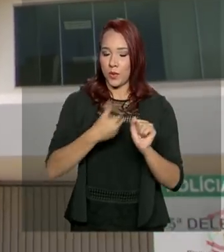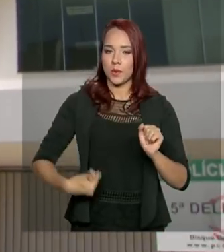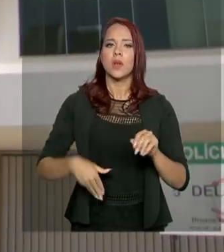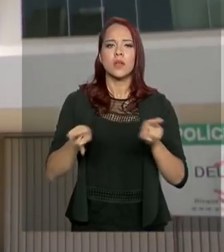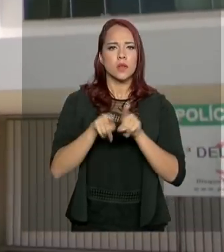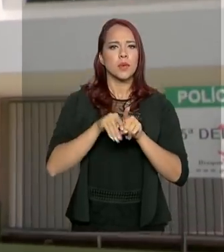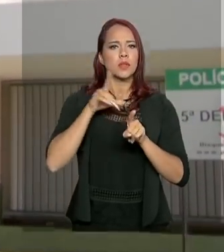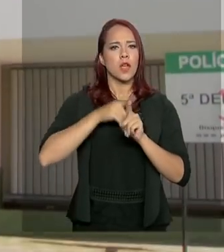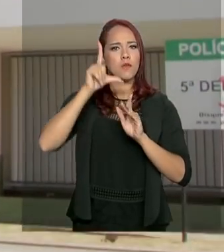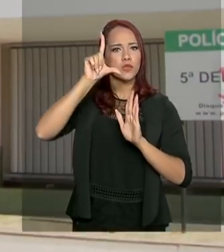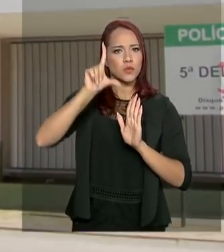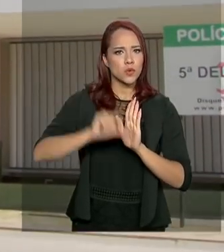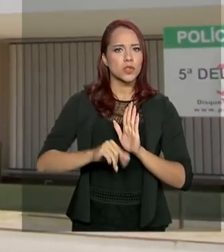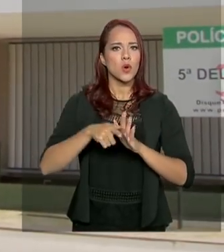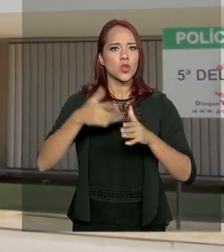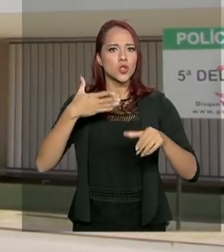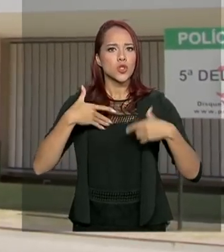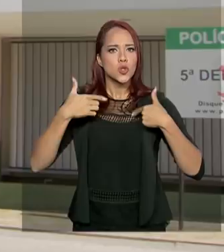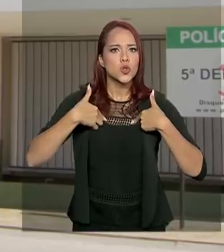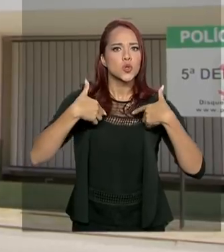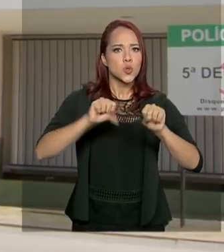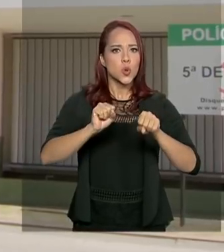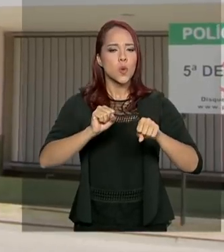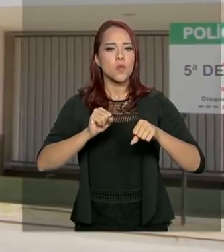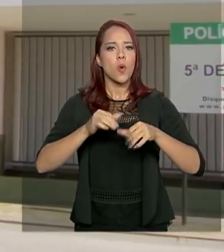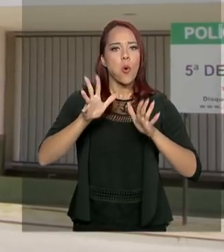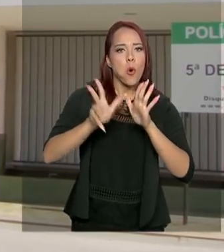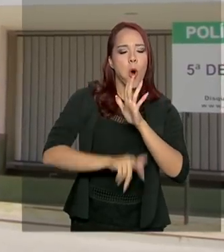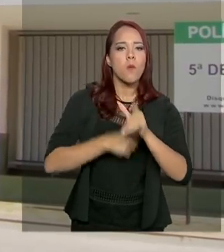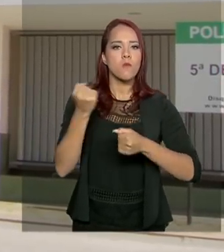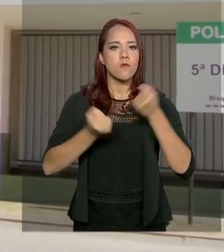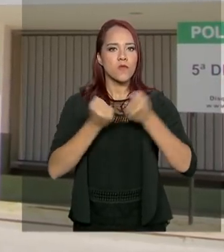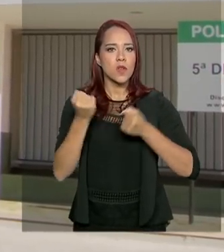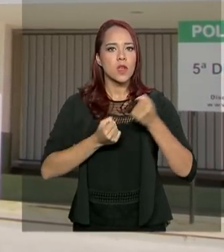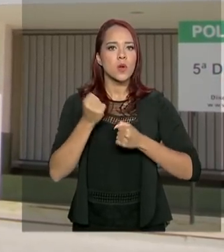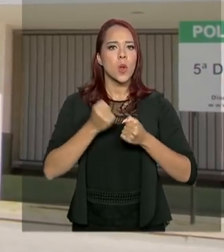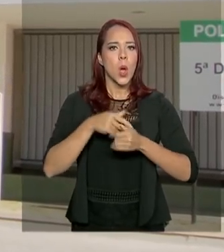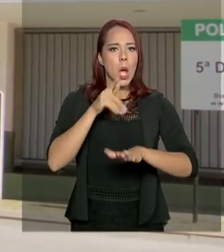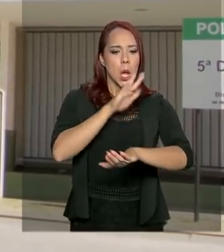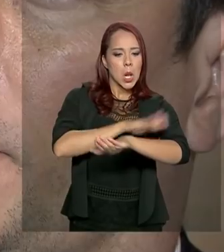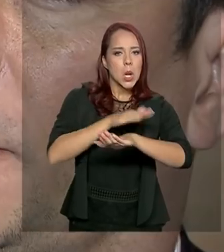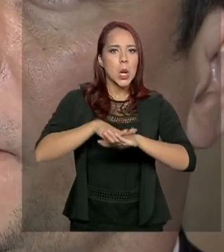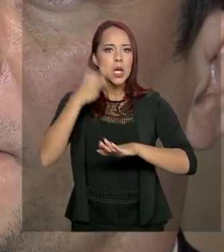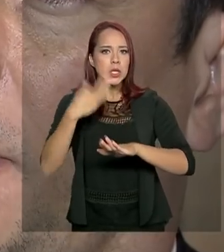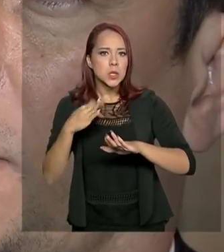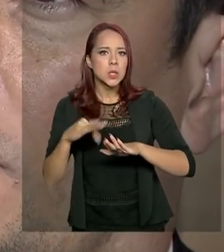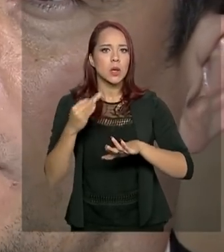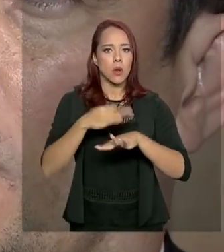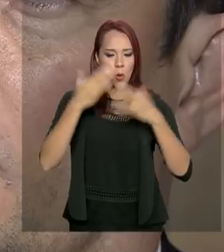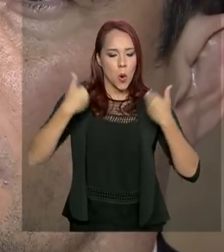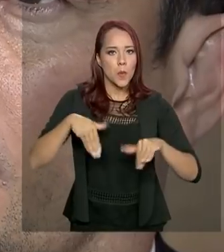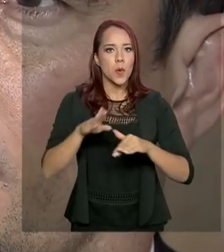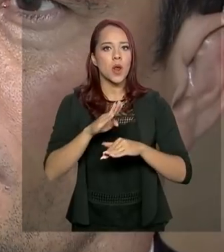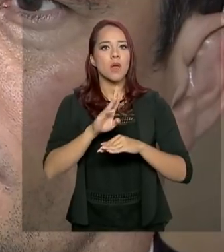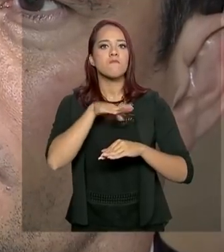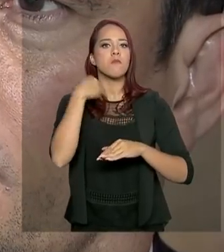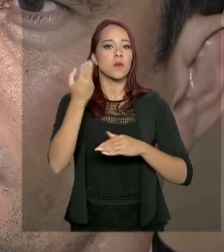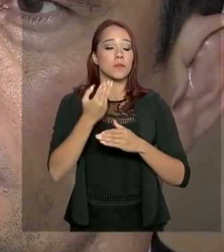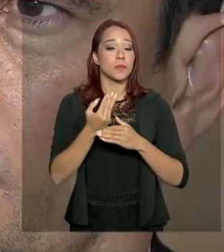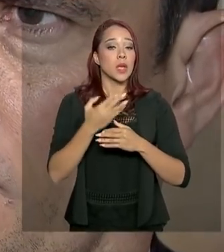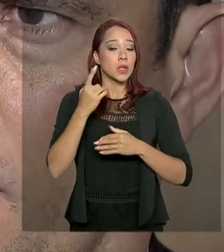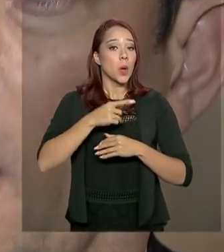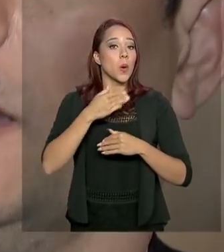houve queda nos registros de estupro, furto de veículos e lesão corporal seguida de morte. Segundo o ministro, a redução da